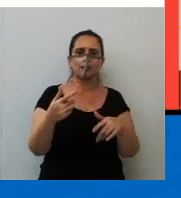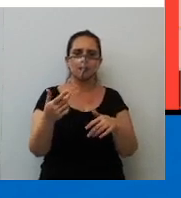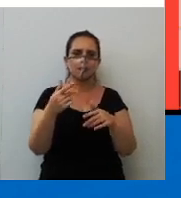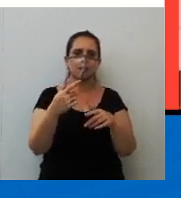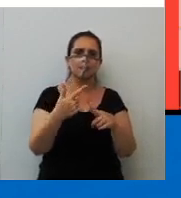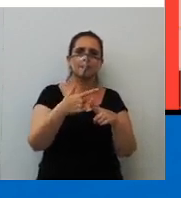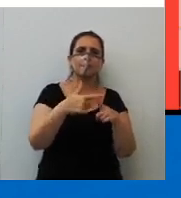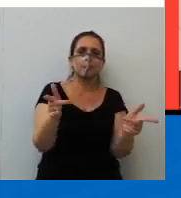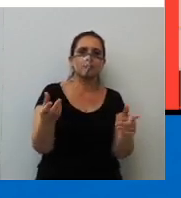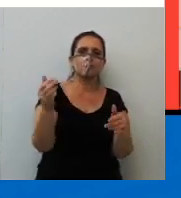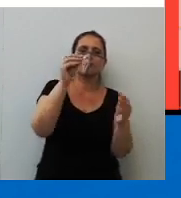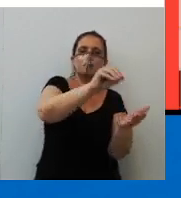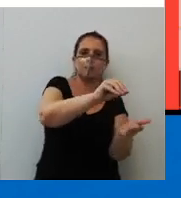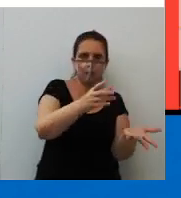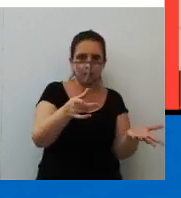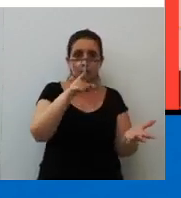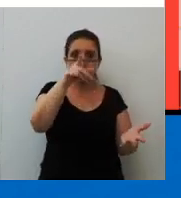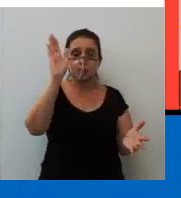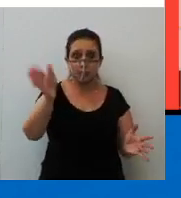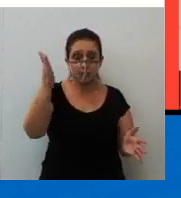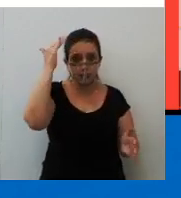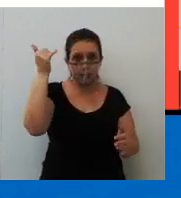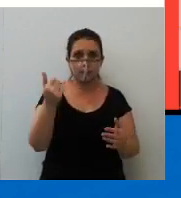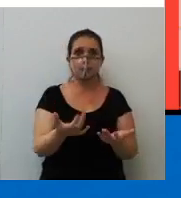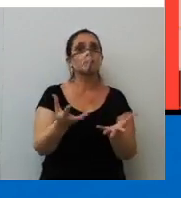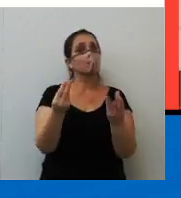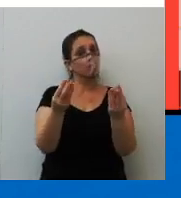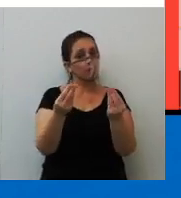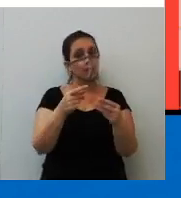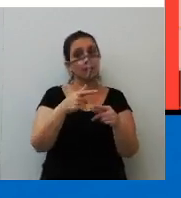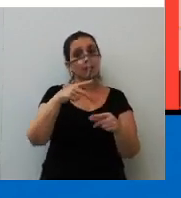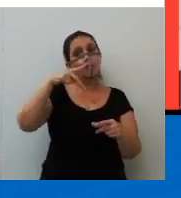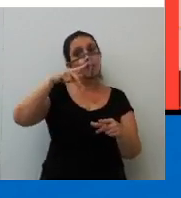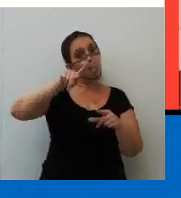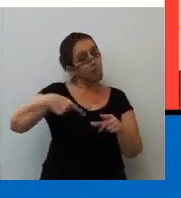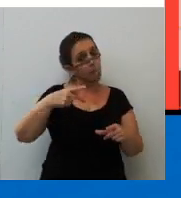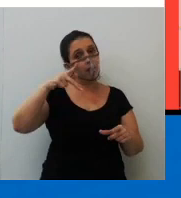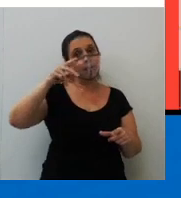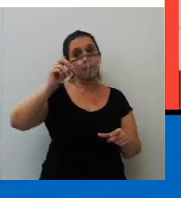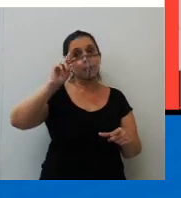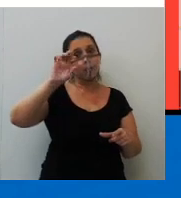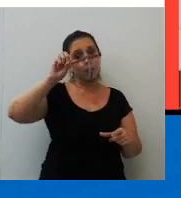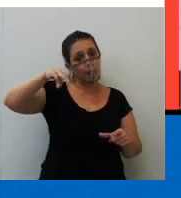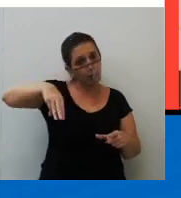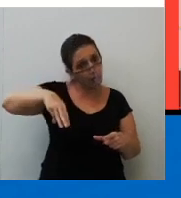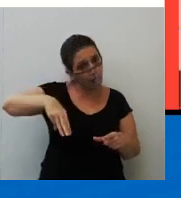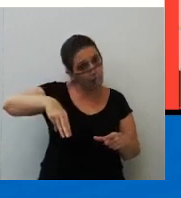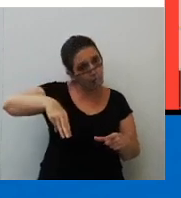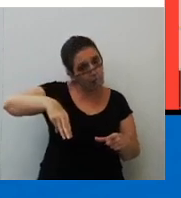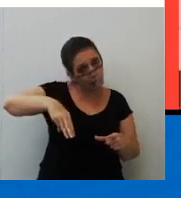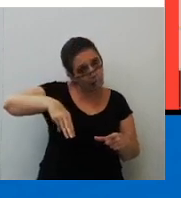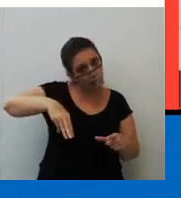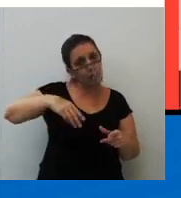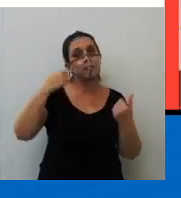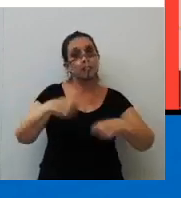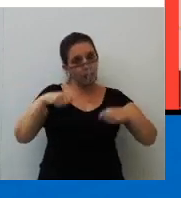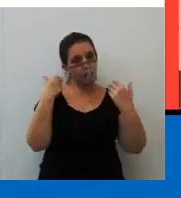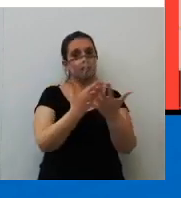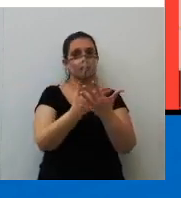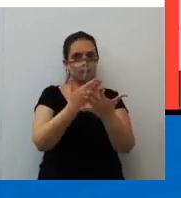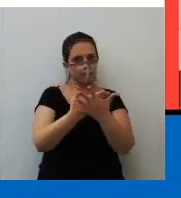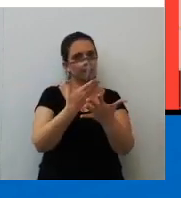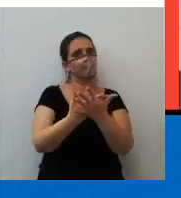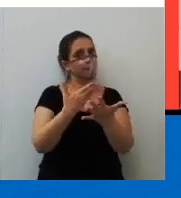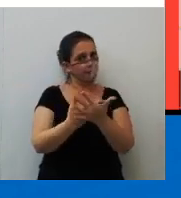Você já sabe bastante, porém, deve estudar mais. Você já sabe bastante, porém,